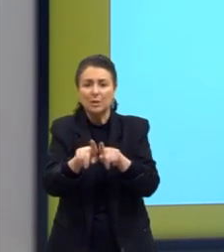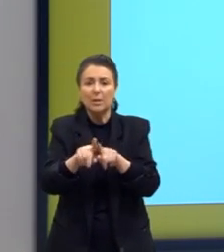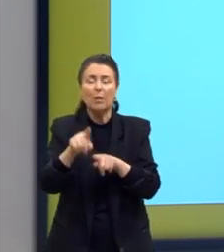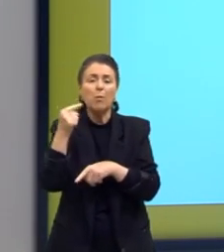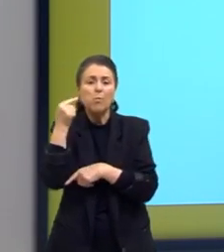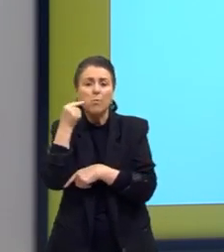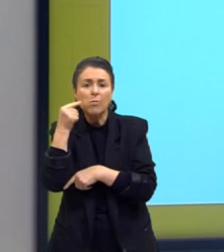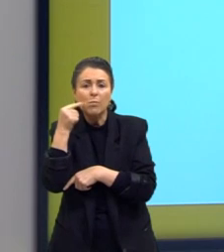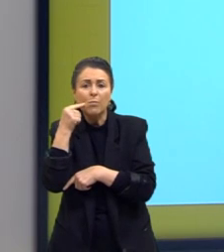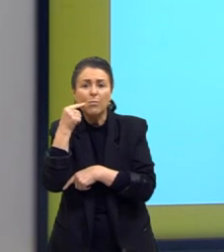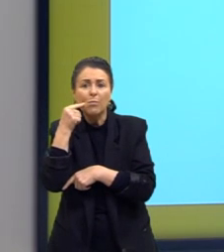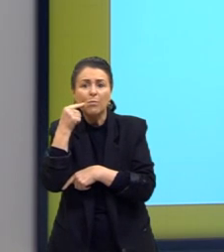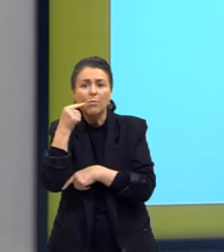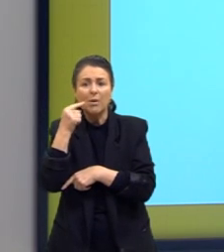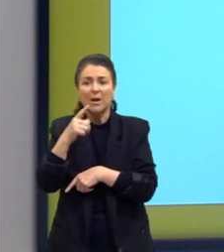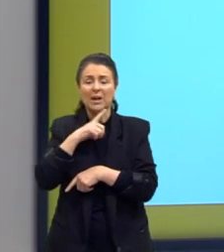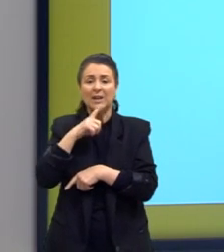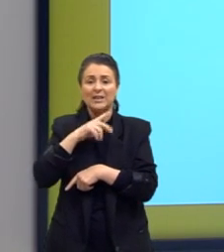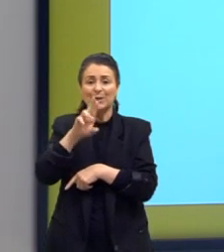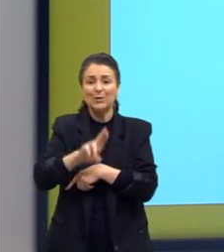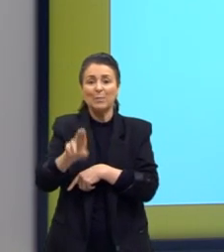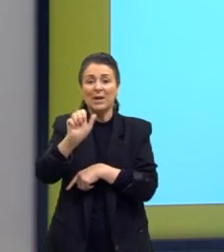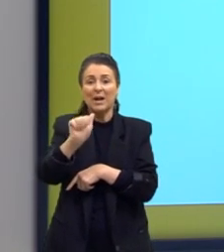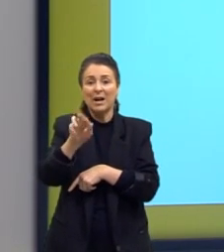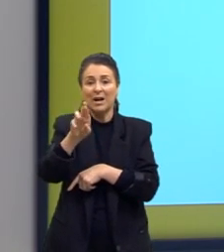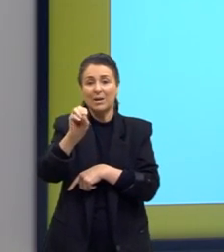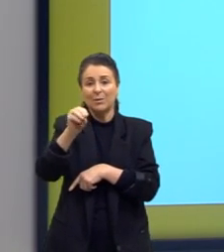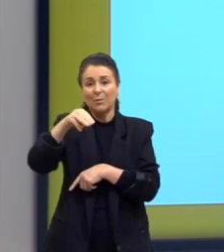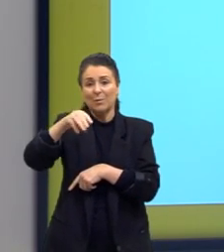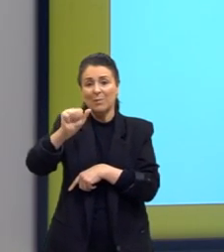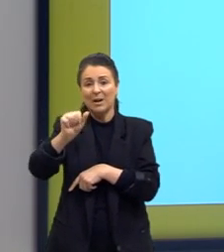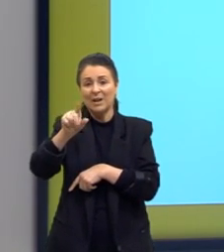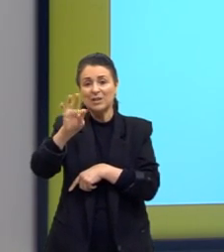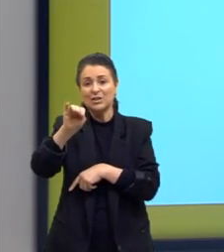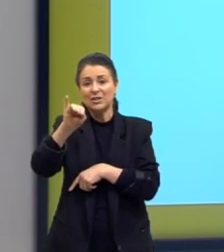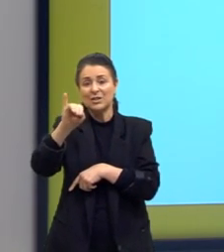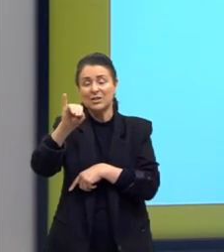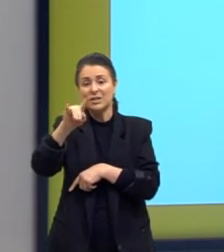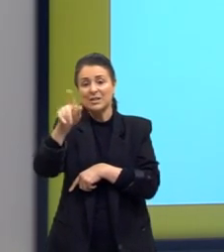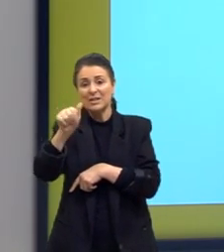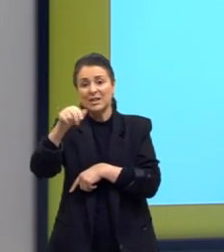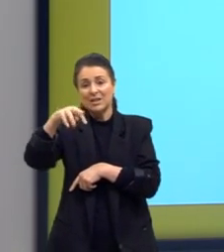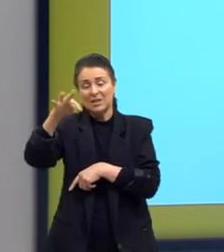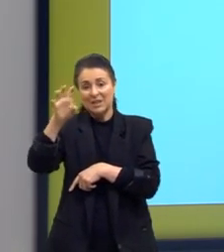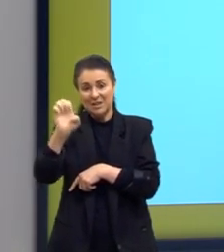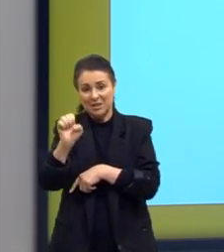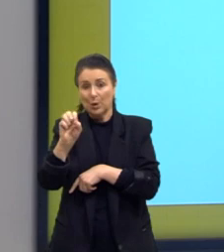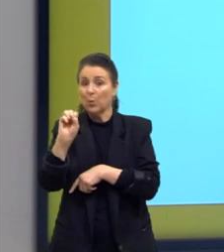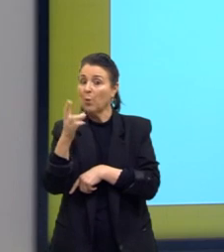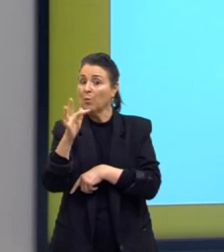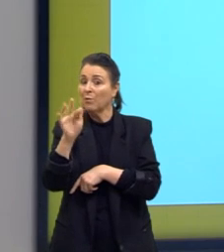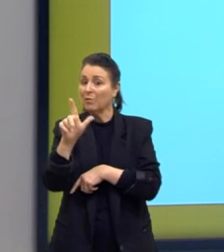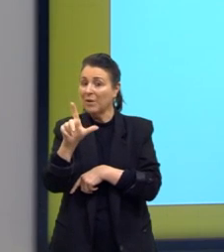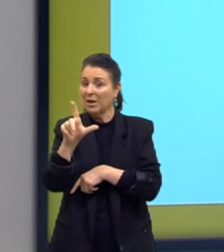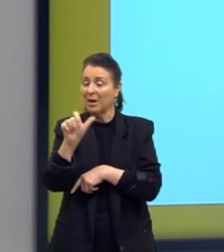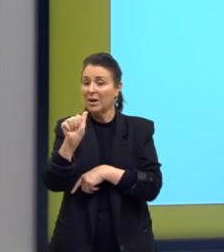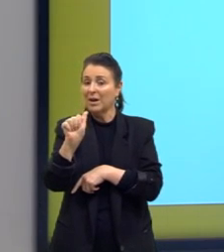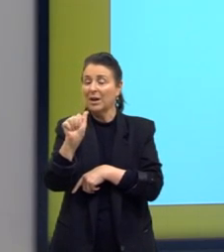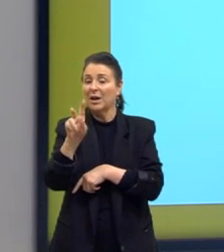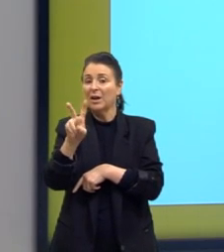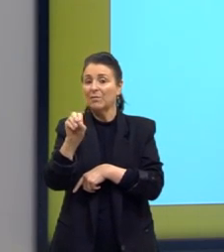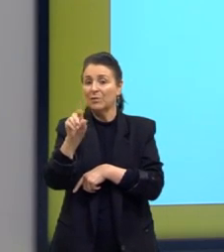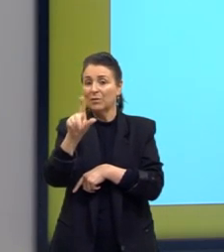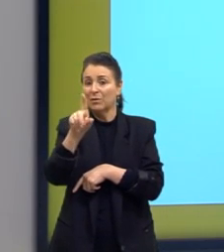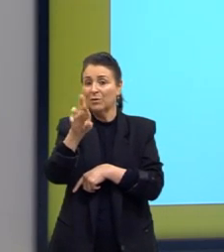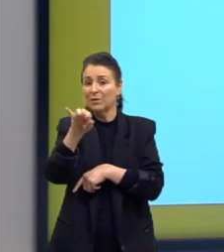balas, são chamados de aromatizantes ou flavorizantes, tá? Que é a utilização